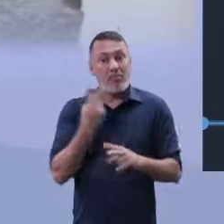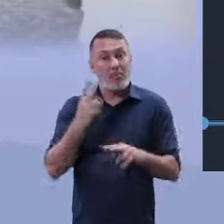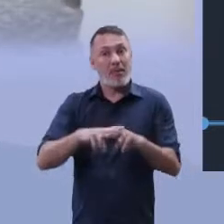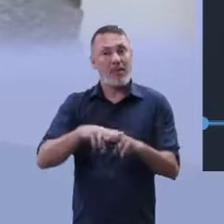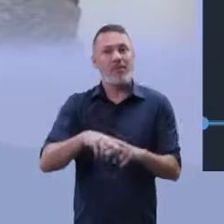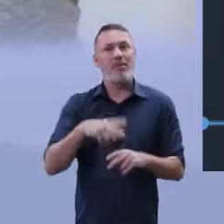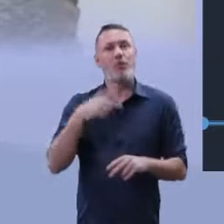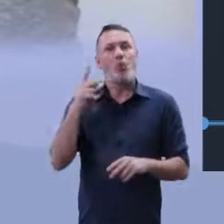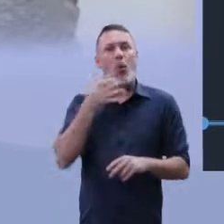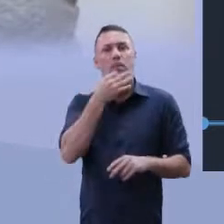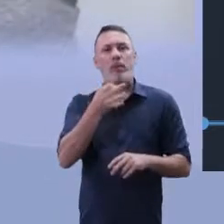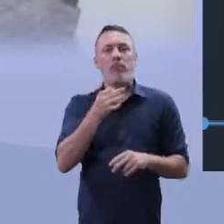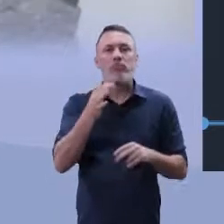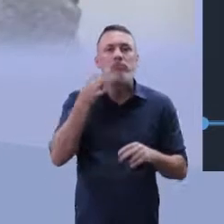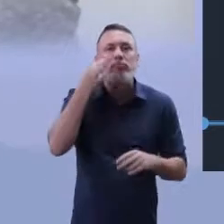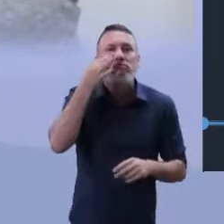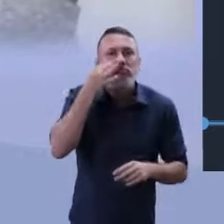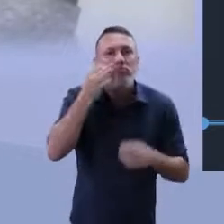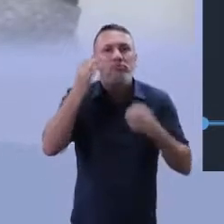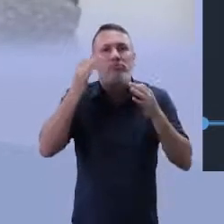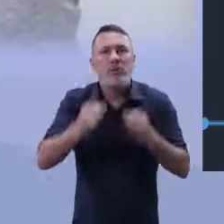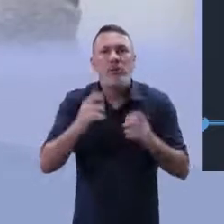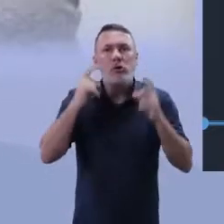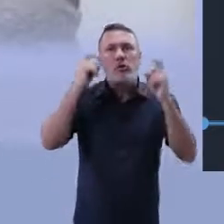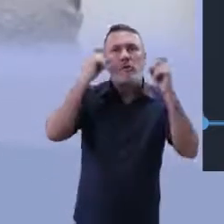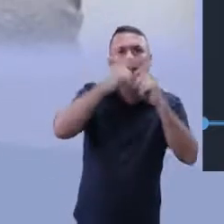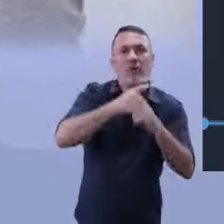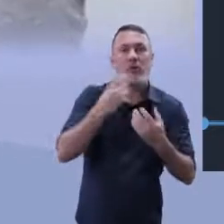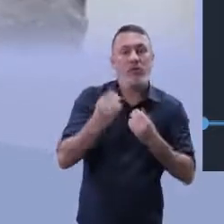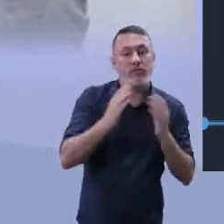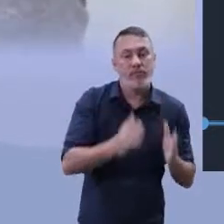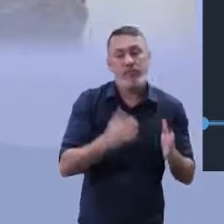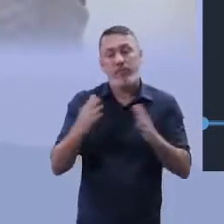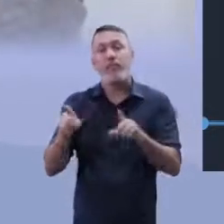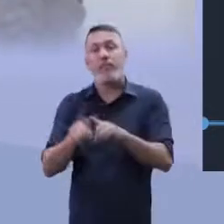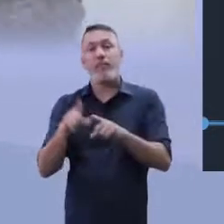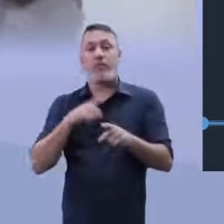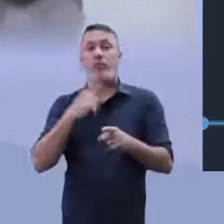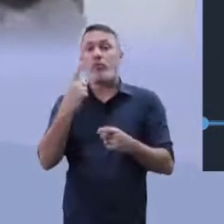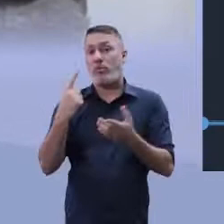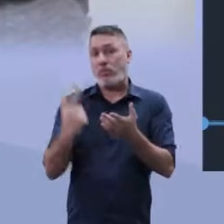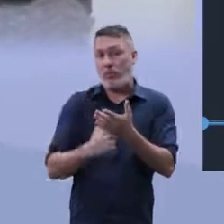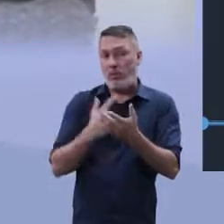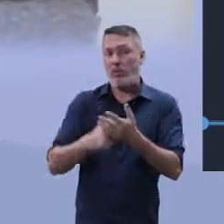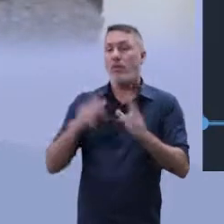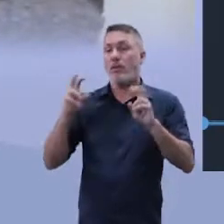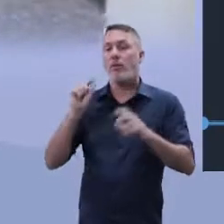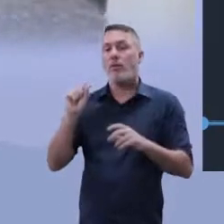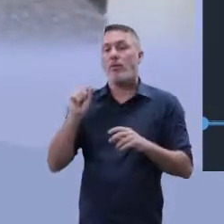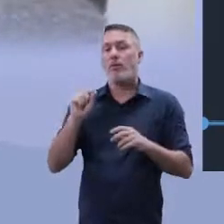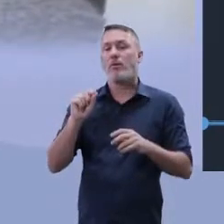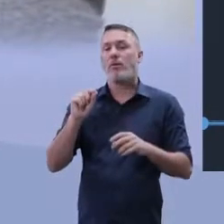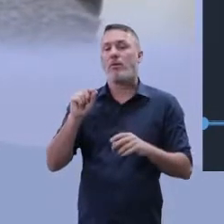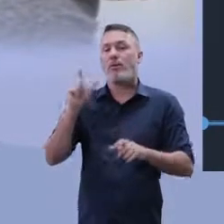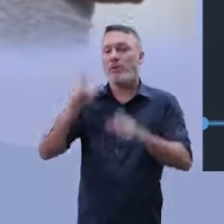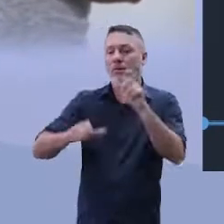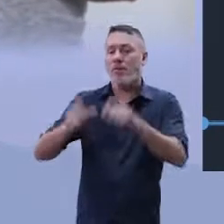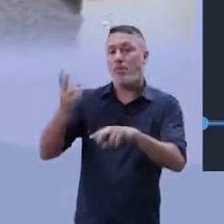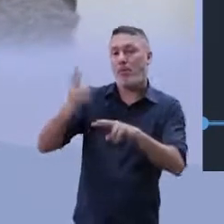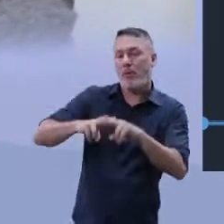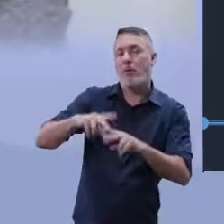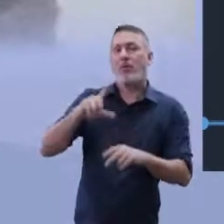retratar ali os problemas, os desafios, as dificuldades existentes. E falamos do livro de Nana Queiroz, Presos que